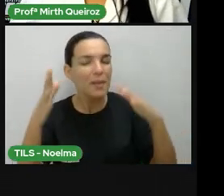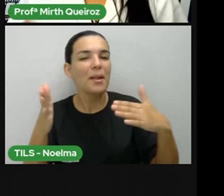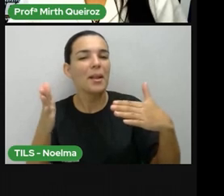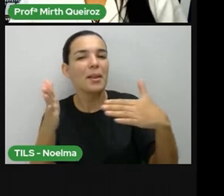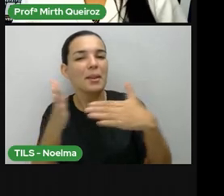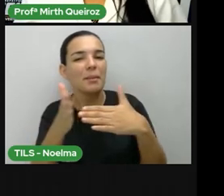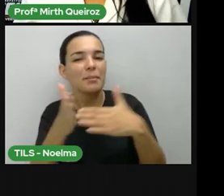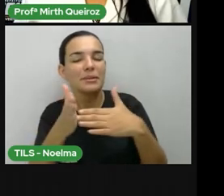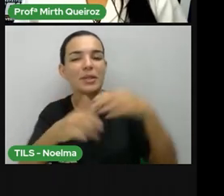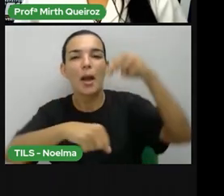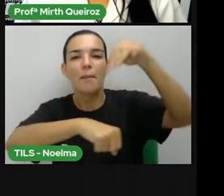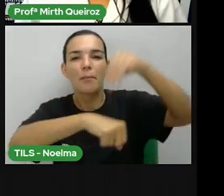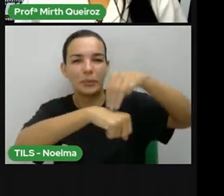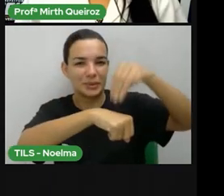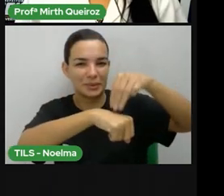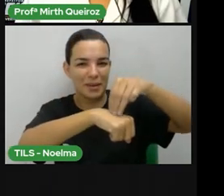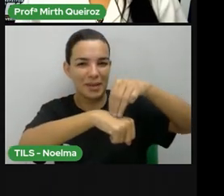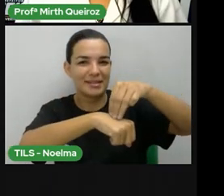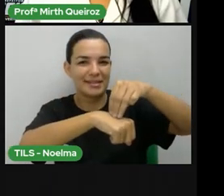municipais.